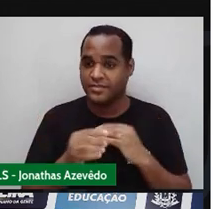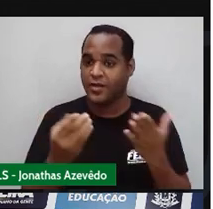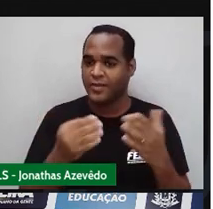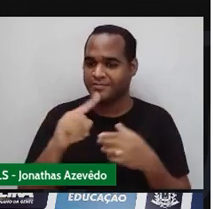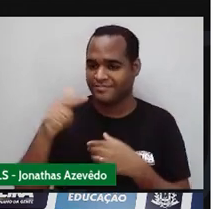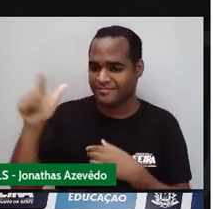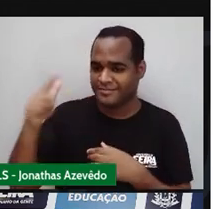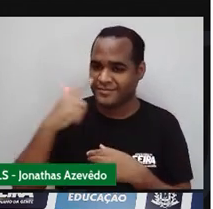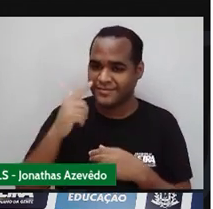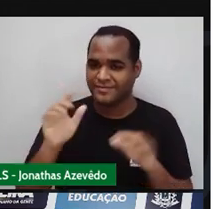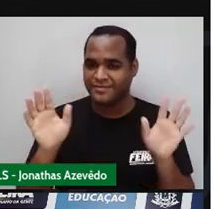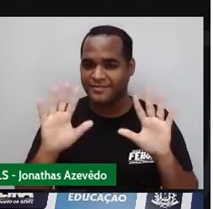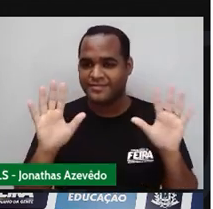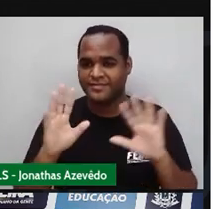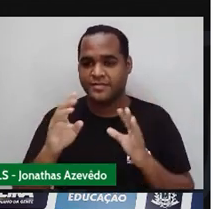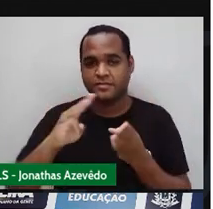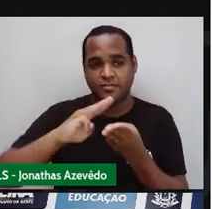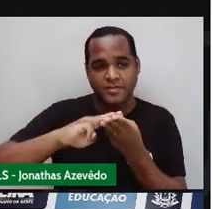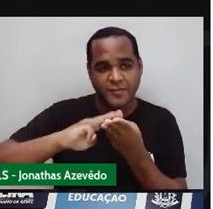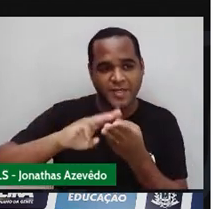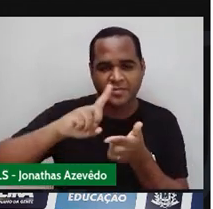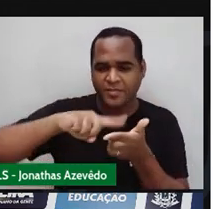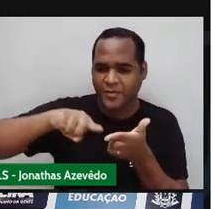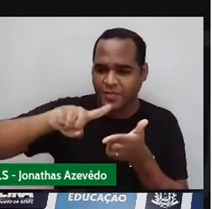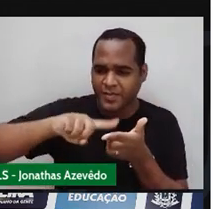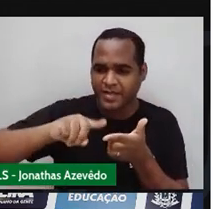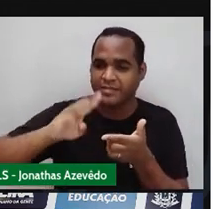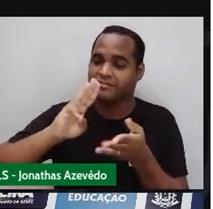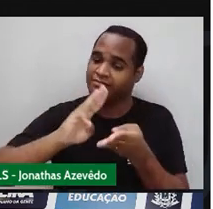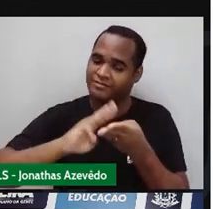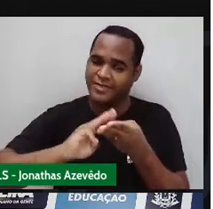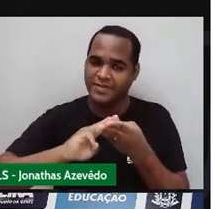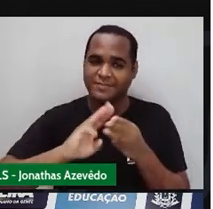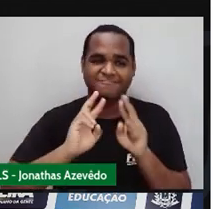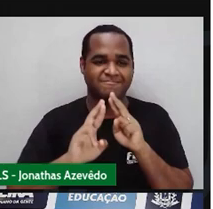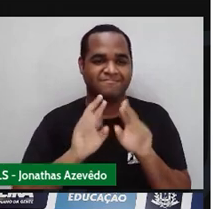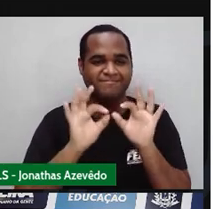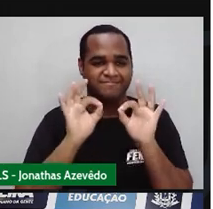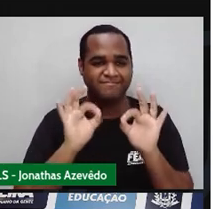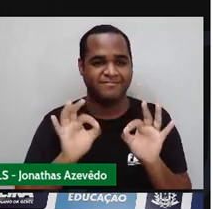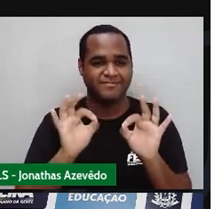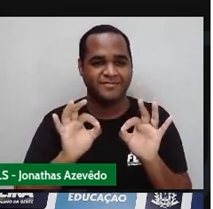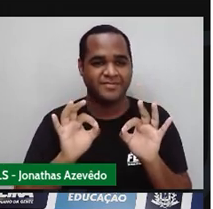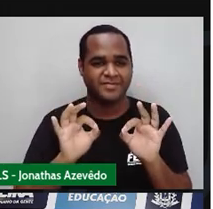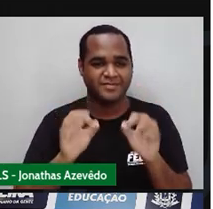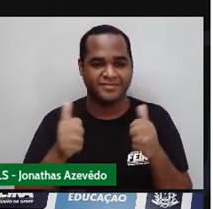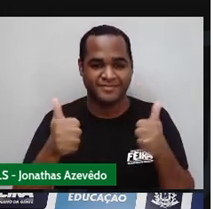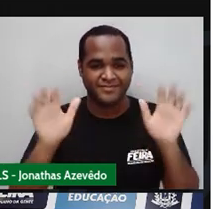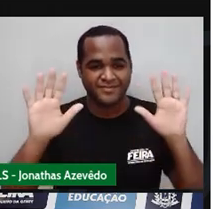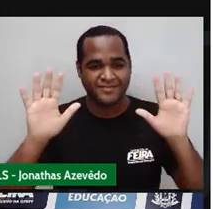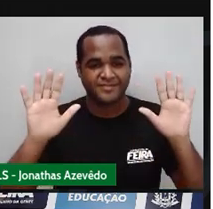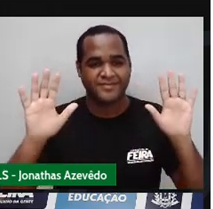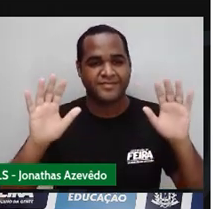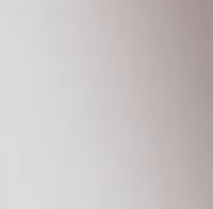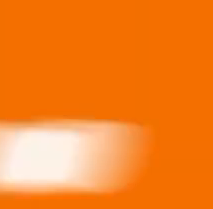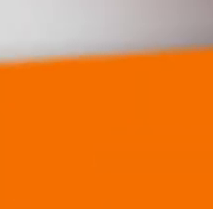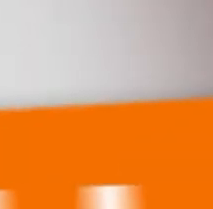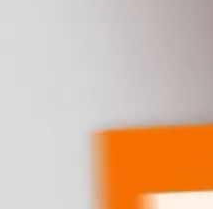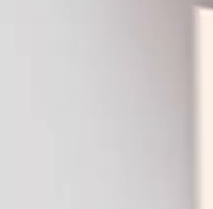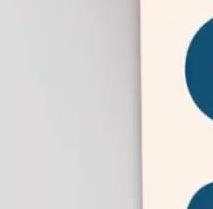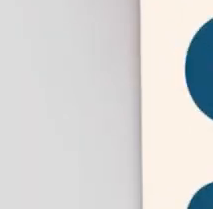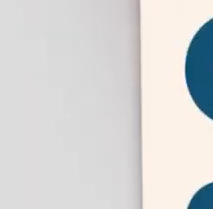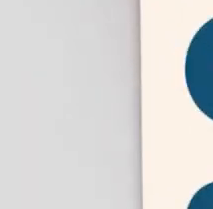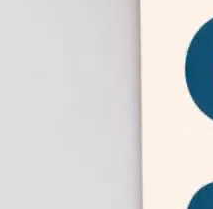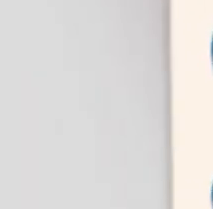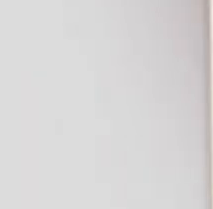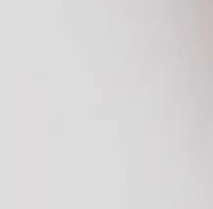próxima aula Até a próxima E não esquece Matemática não é problema Matemática é solução Valeu E